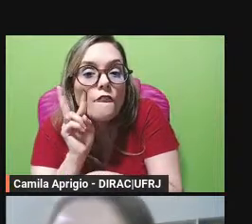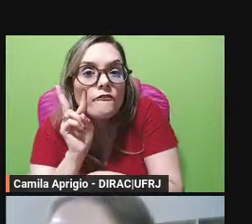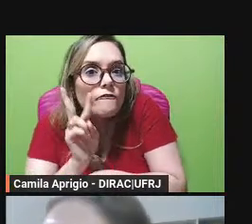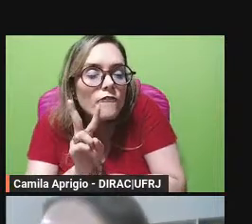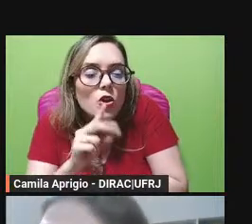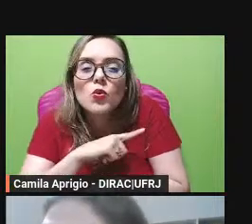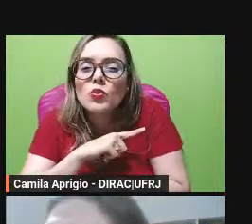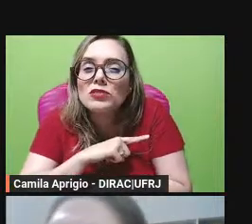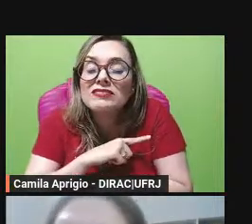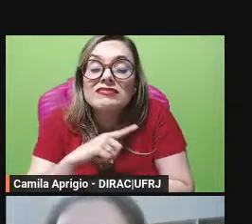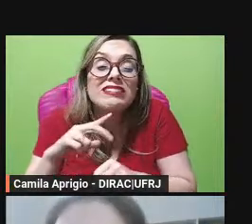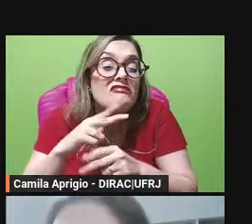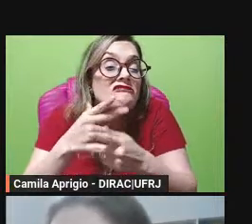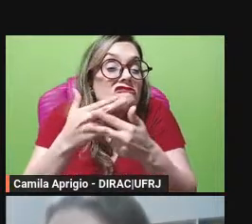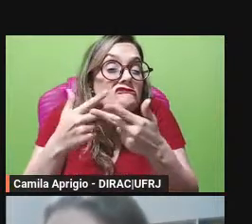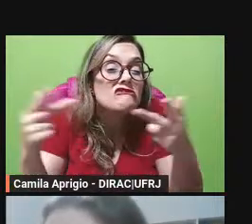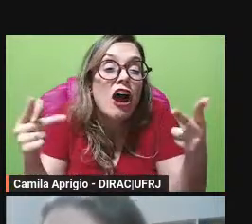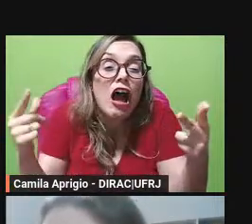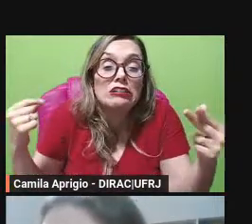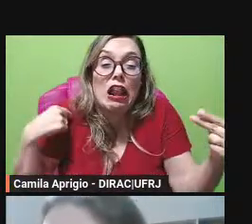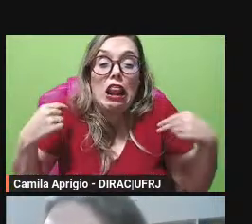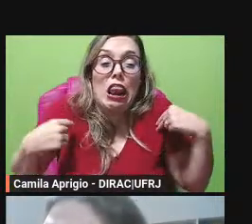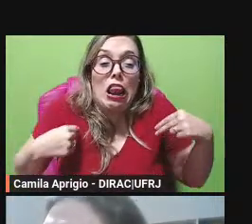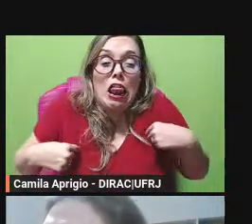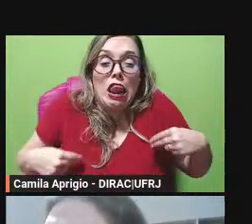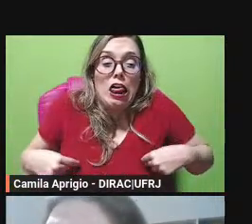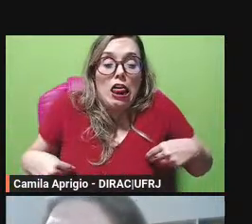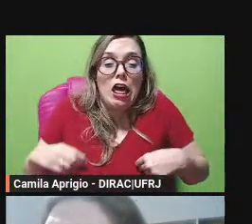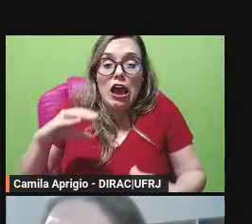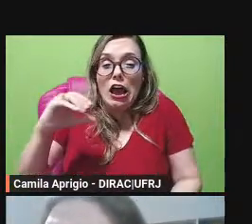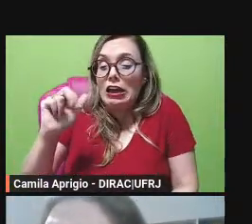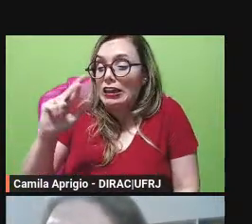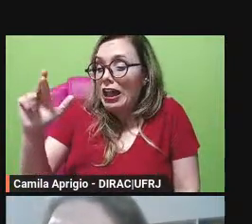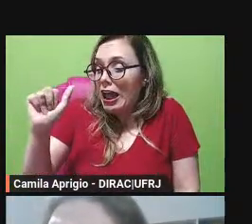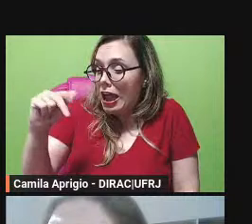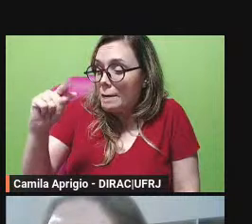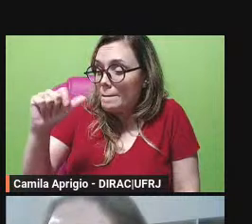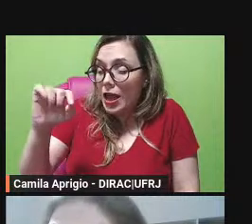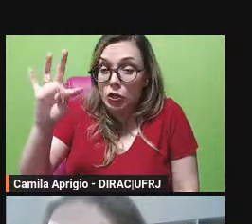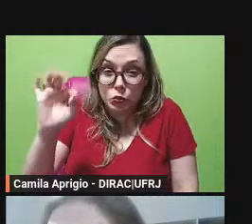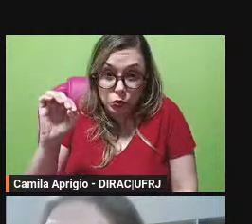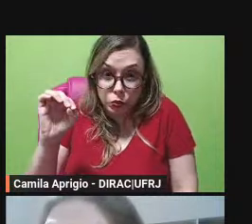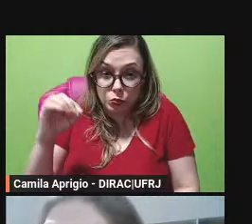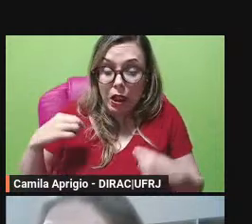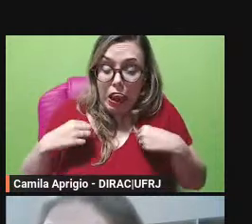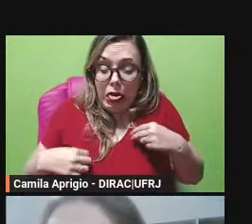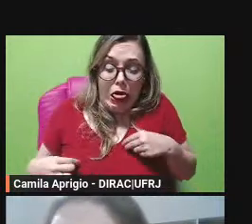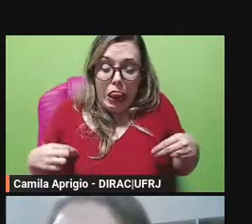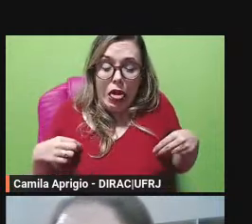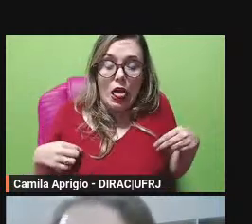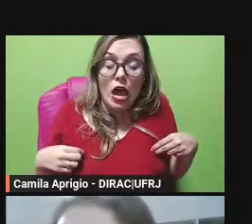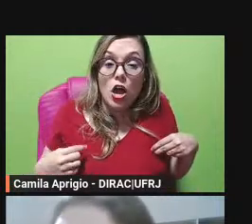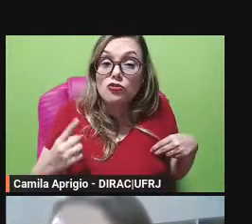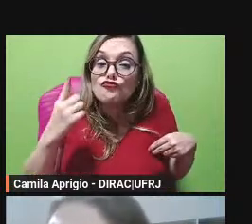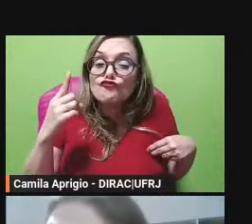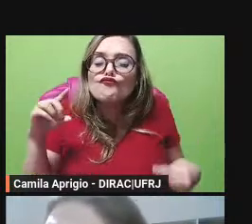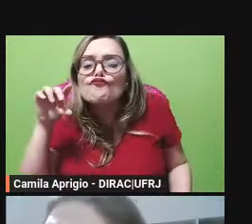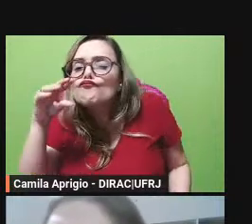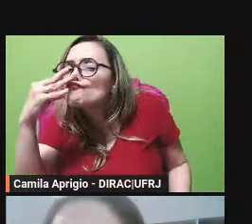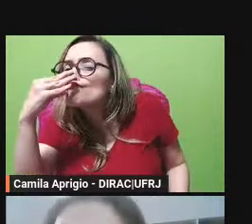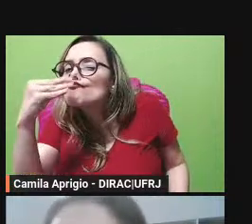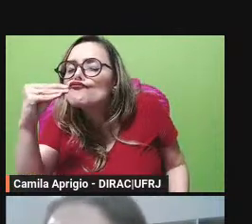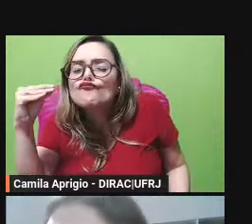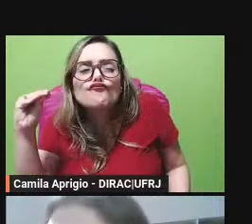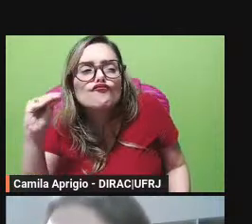carrapatos grudados nela então um ouriço que zanzava por ali a viu e